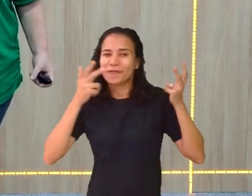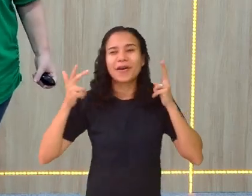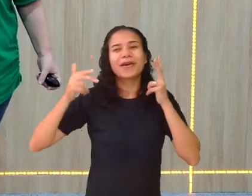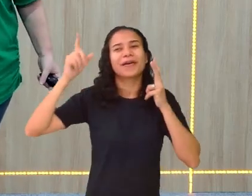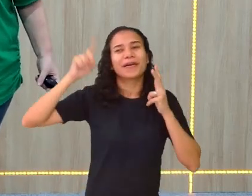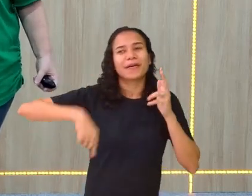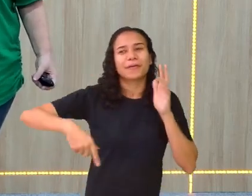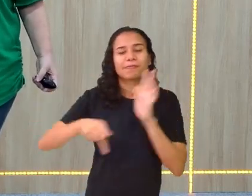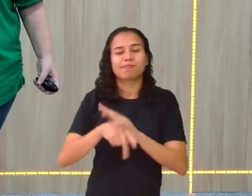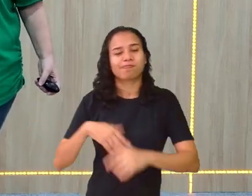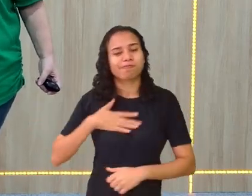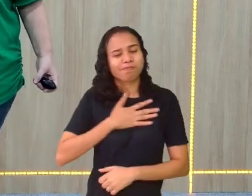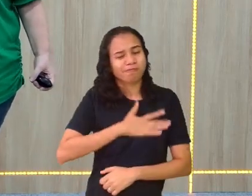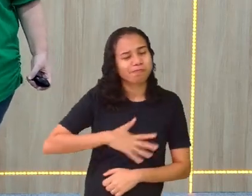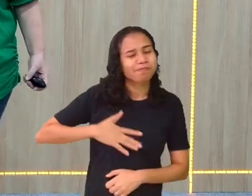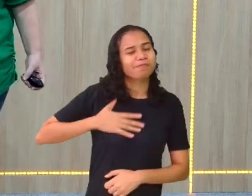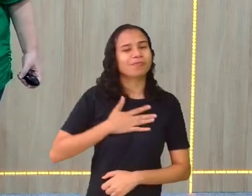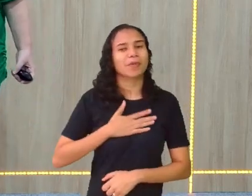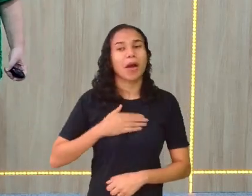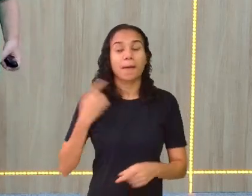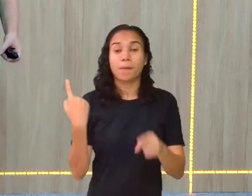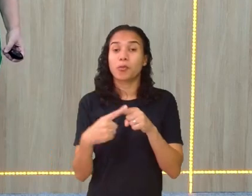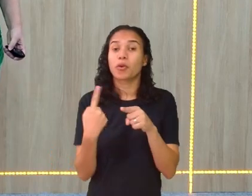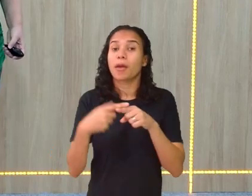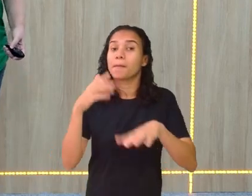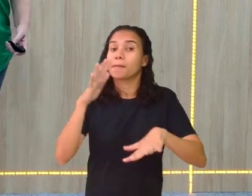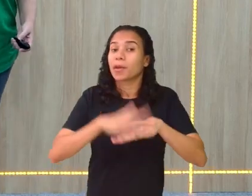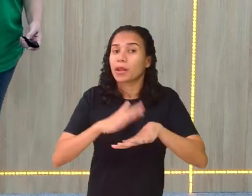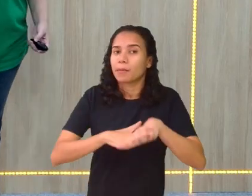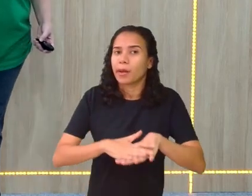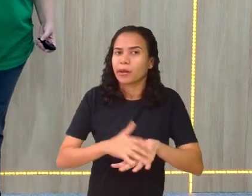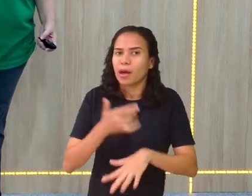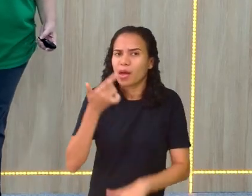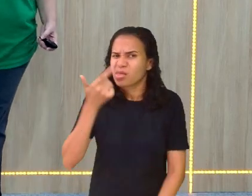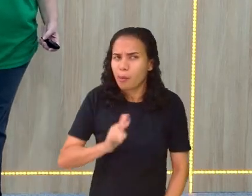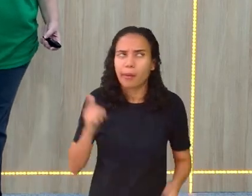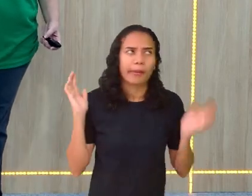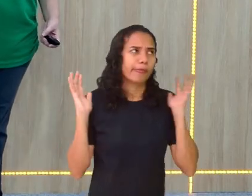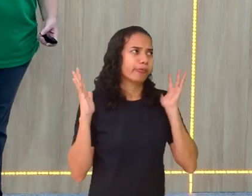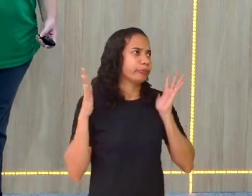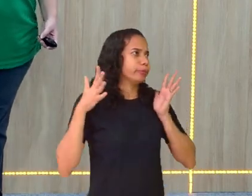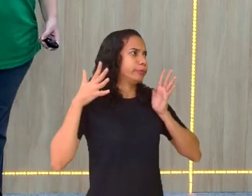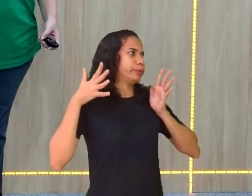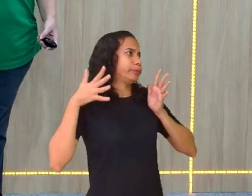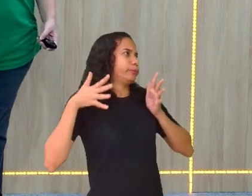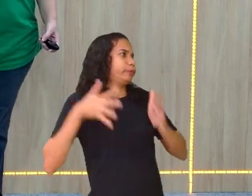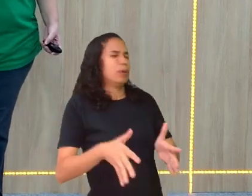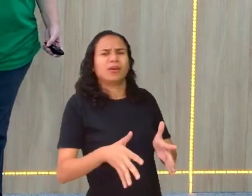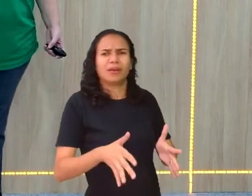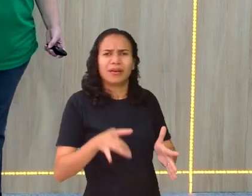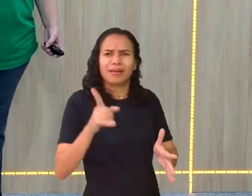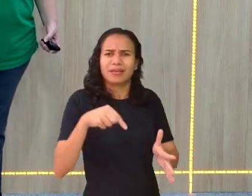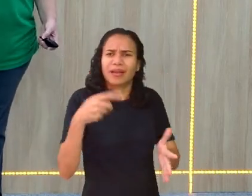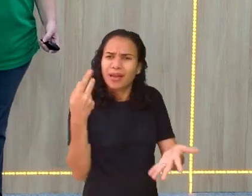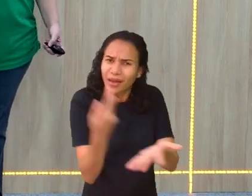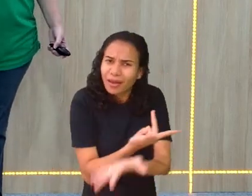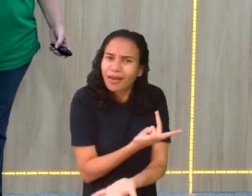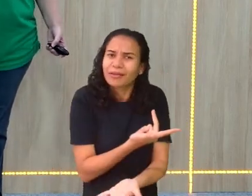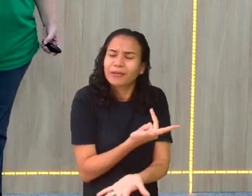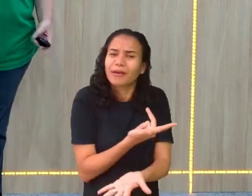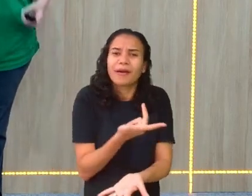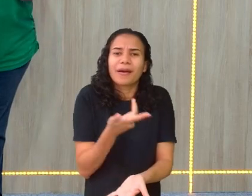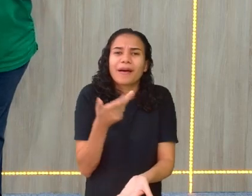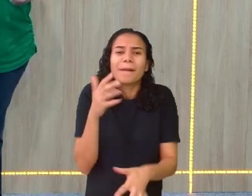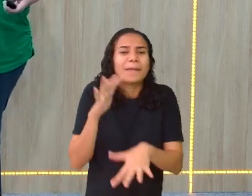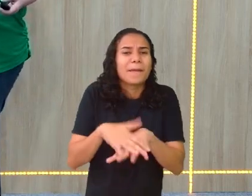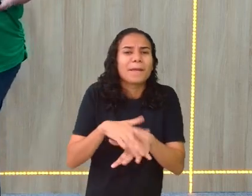seja uma coisa prazerosa, porque matemática não é para ser a coisa chata. Não, isso é mito. Matemática não é